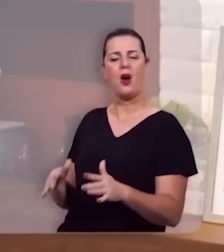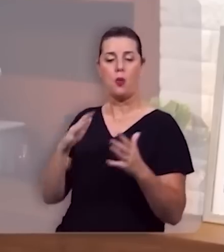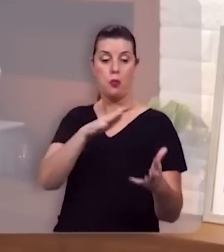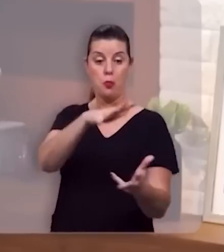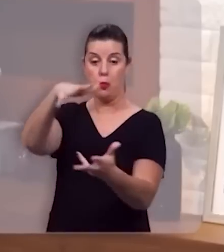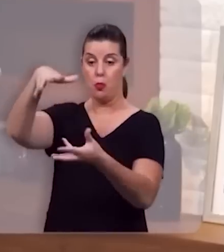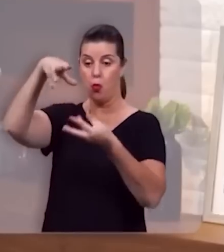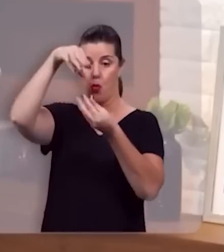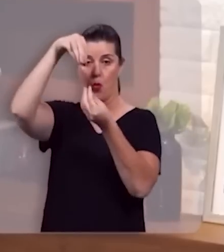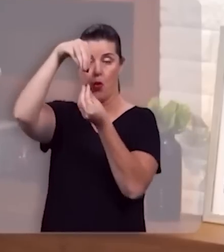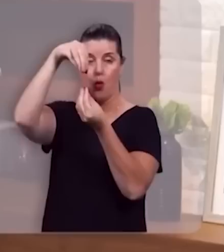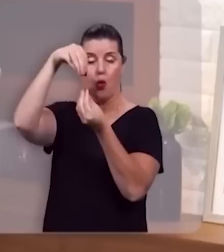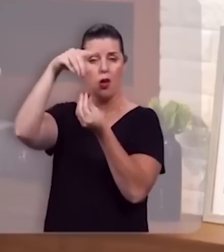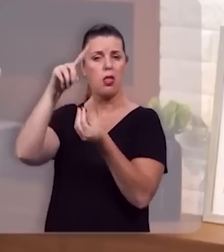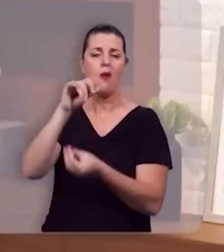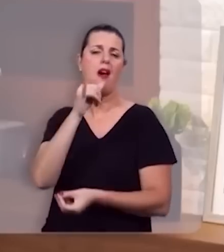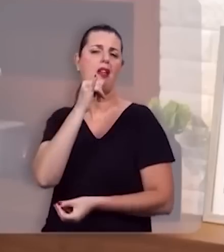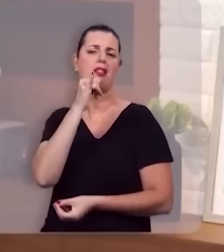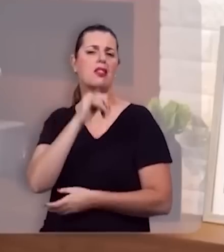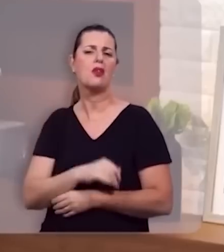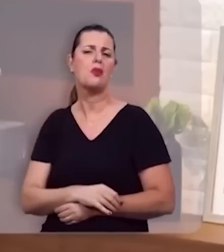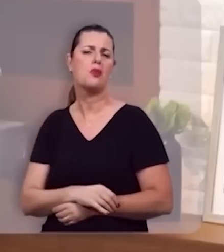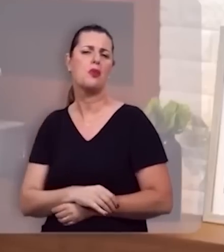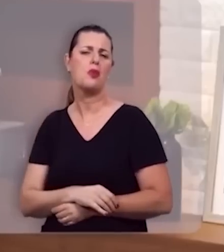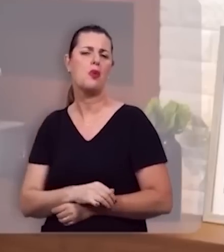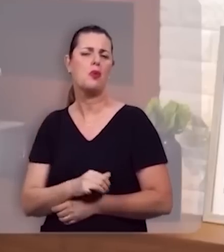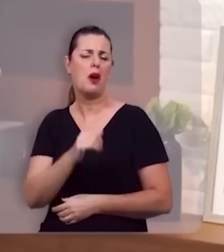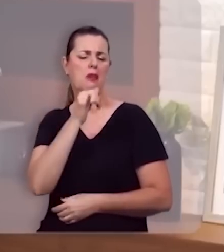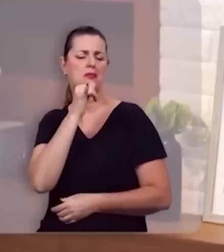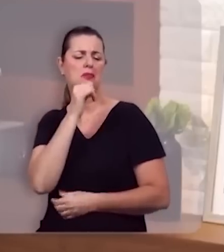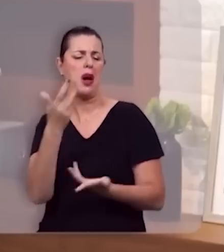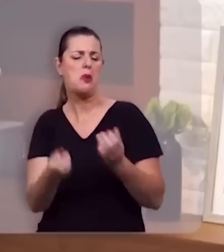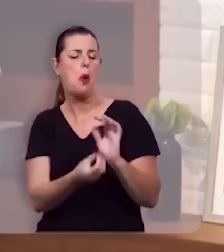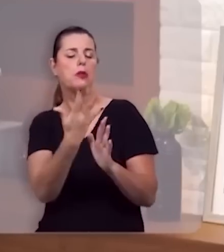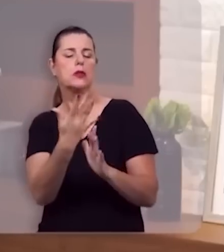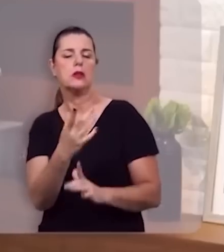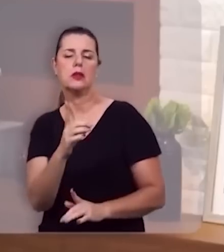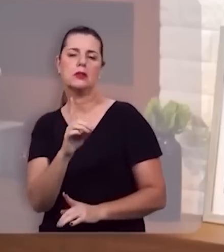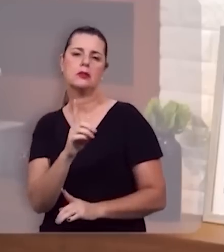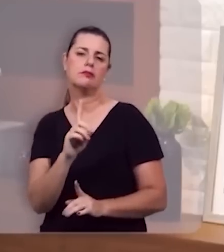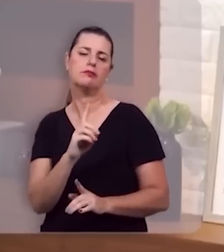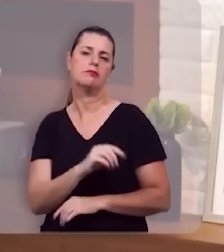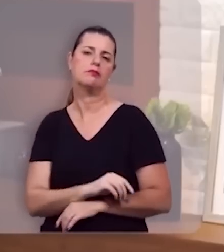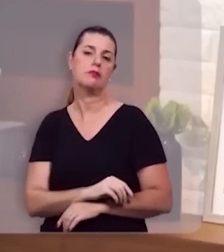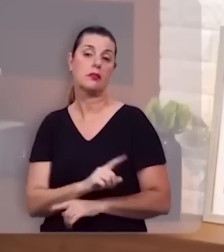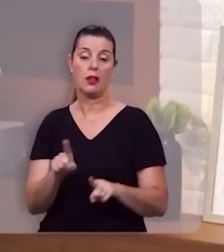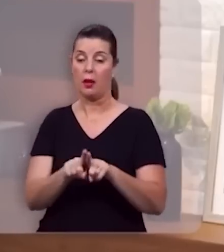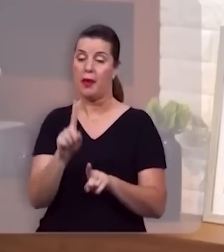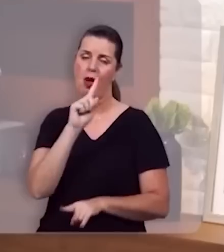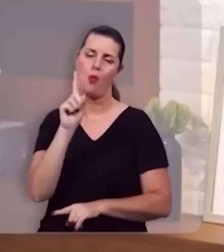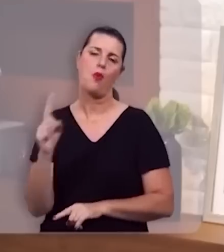universo não é fruto, não é fruto do acaso. Também a matéria não é eterna.